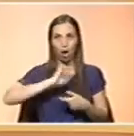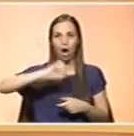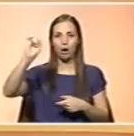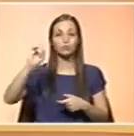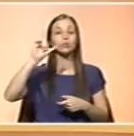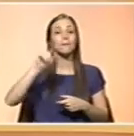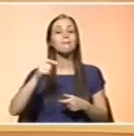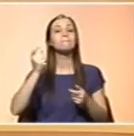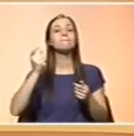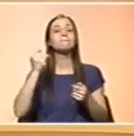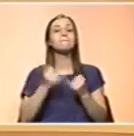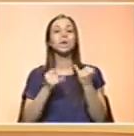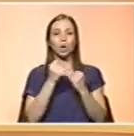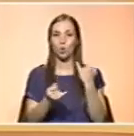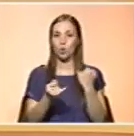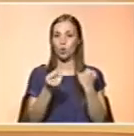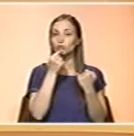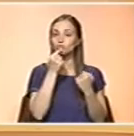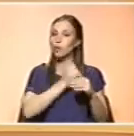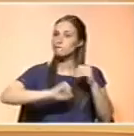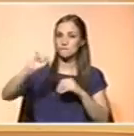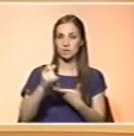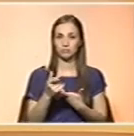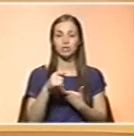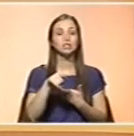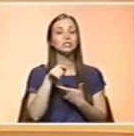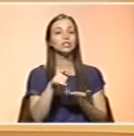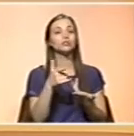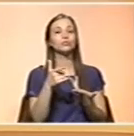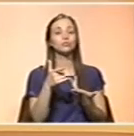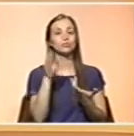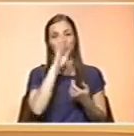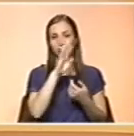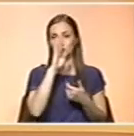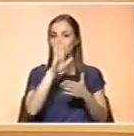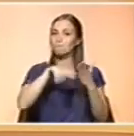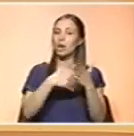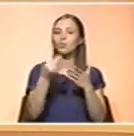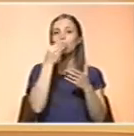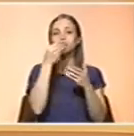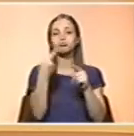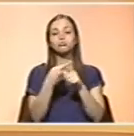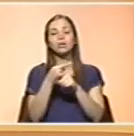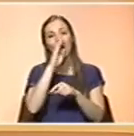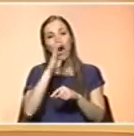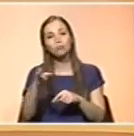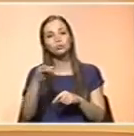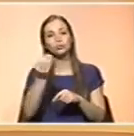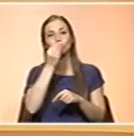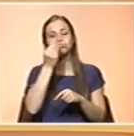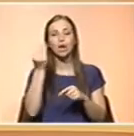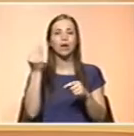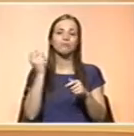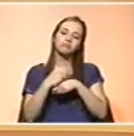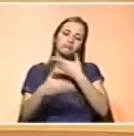hipoglicémia. E portanto, sobretudo, este plano alimentar traçado em função do que são os hábitos de vida da criança da sua atividade